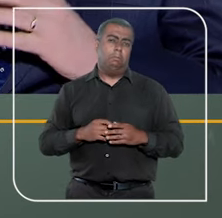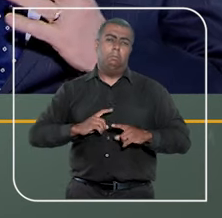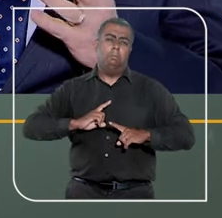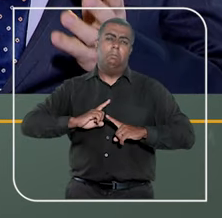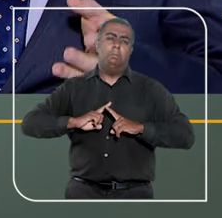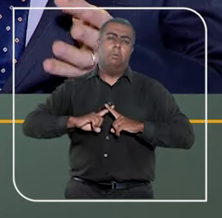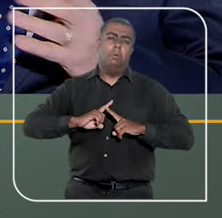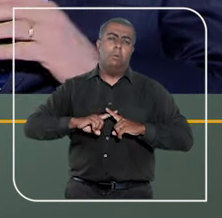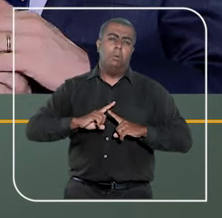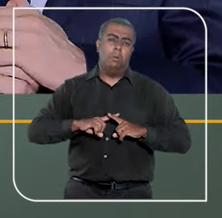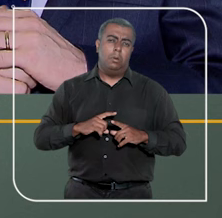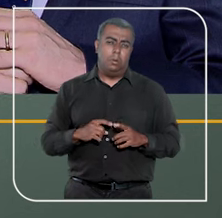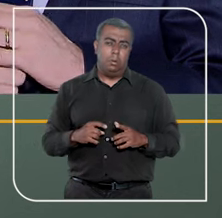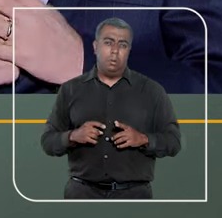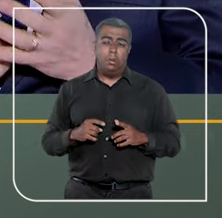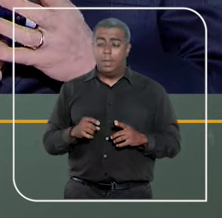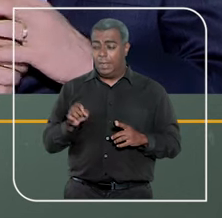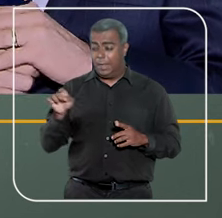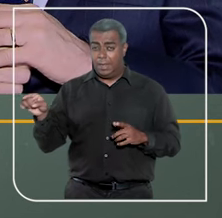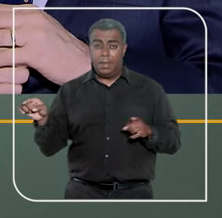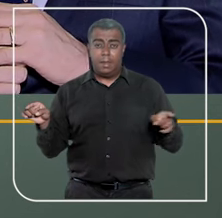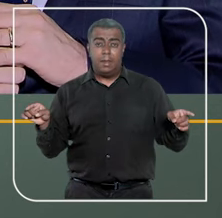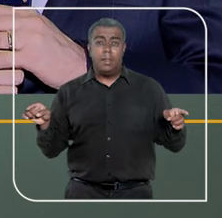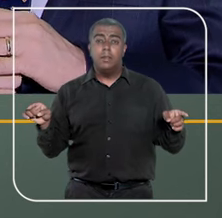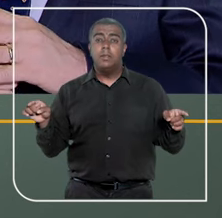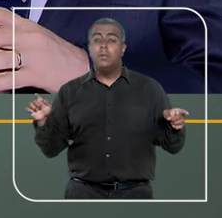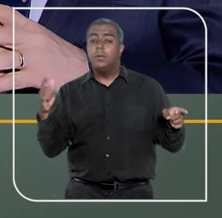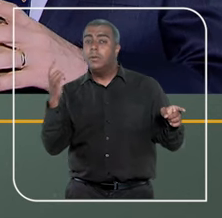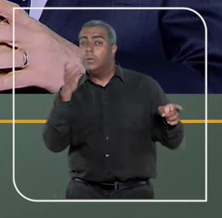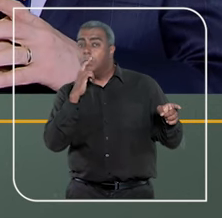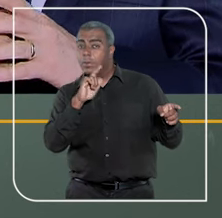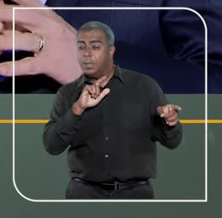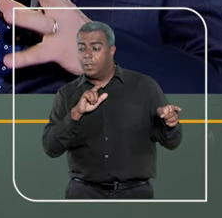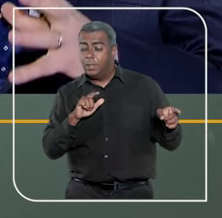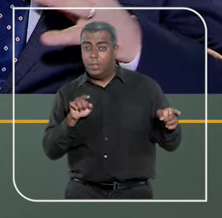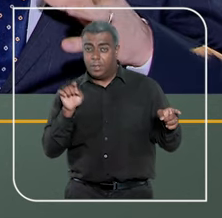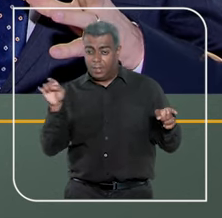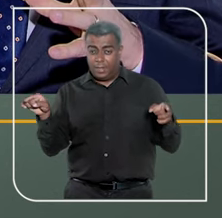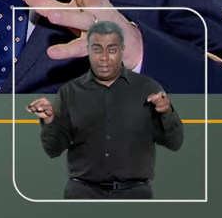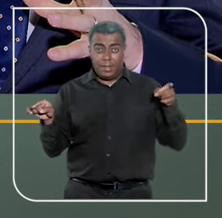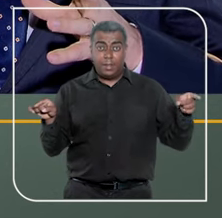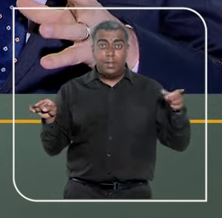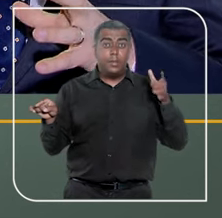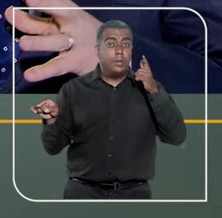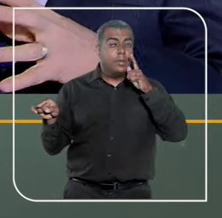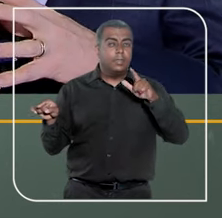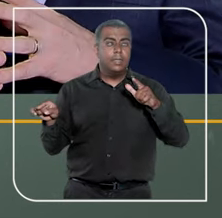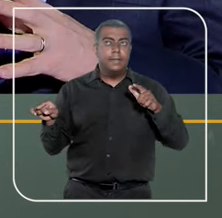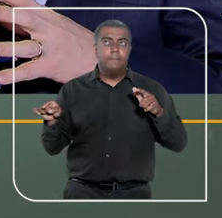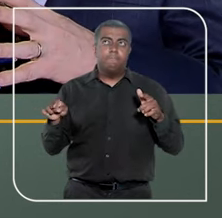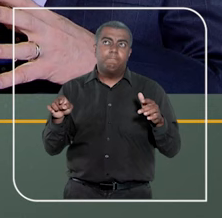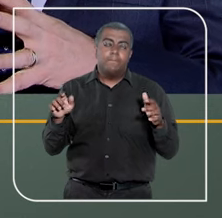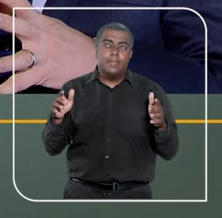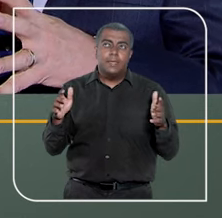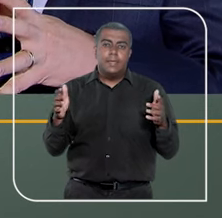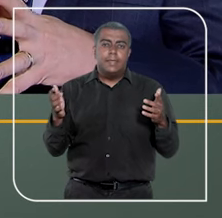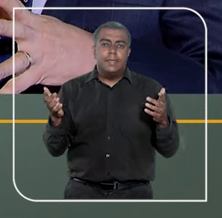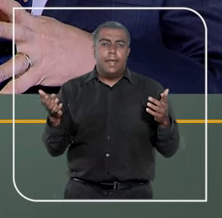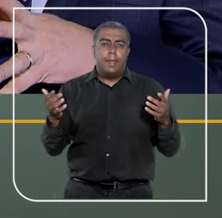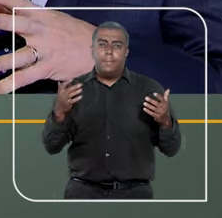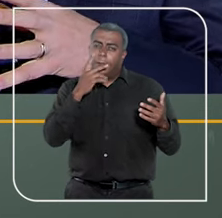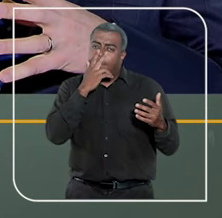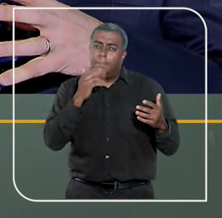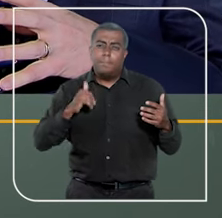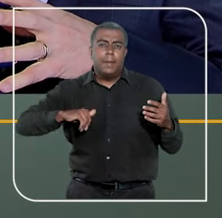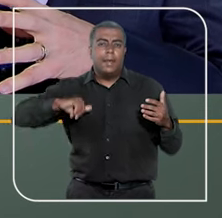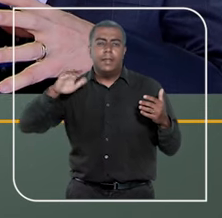quanto para a própria sexta região. Porque todos dois se tornam, de uma certa forma,